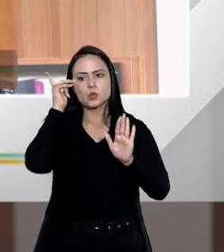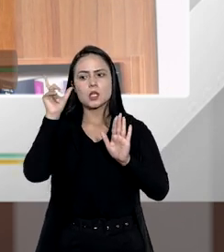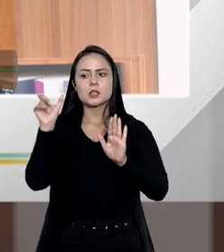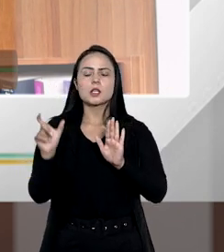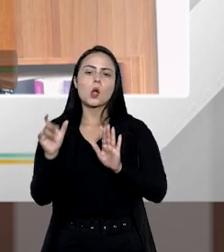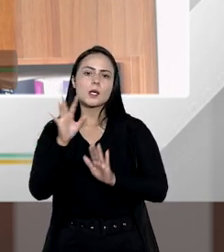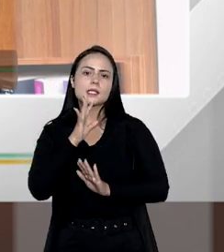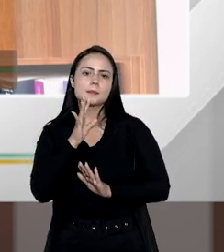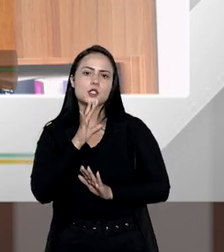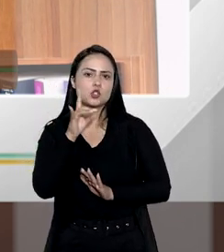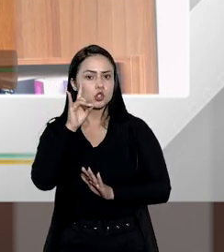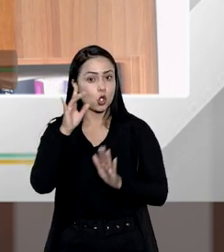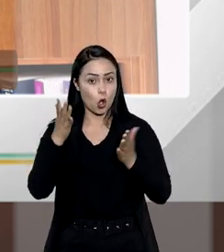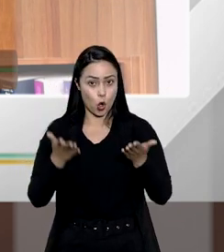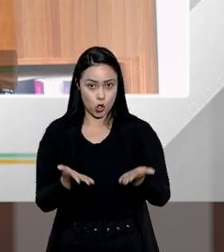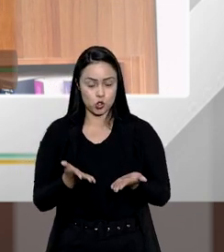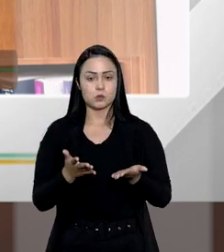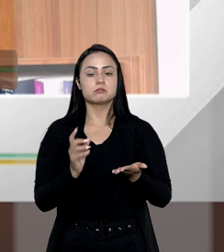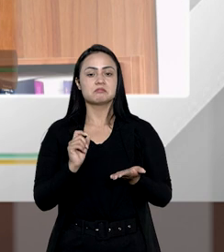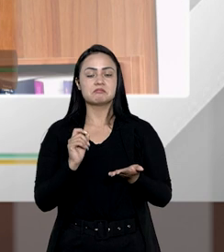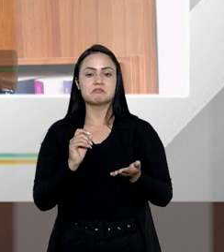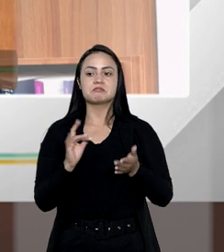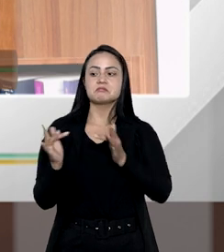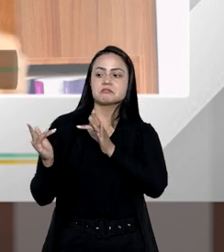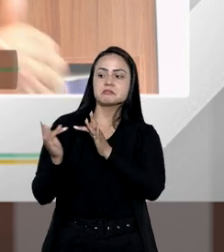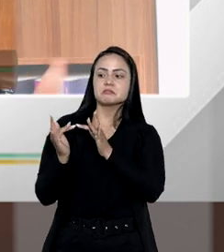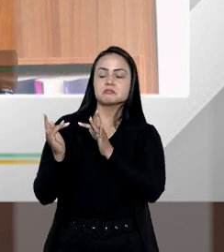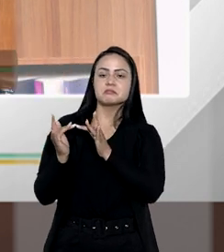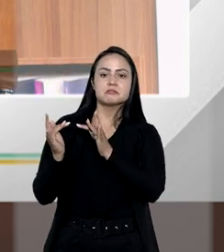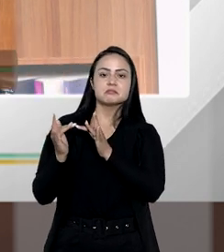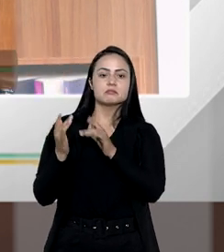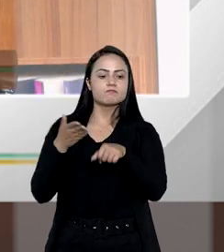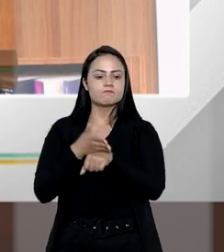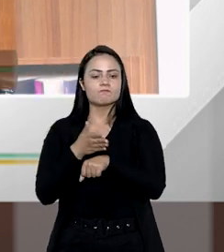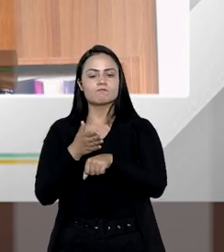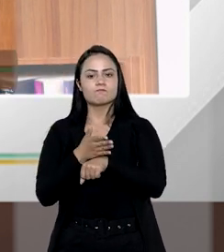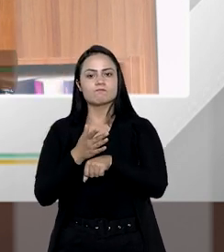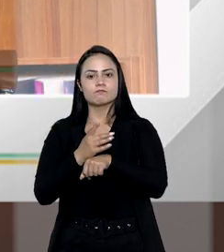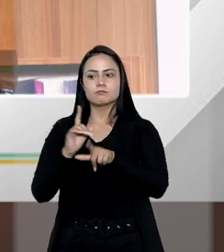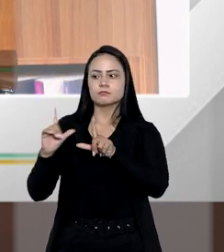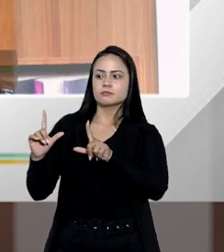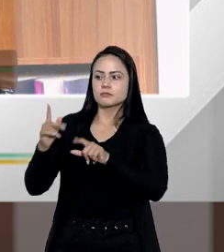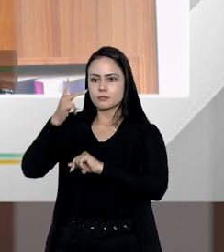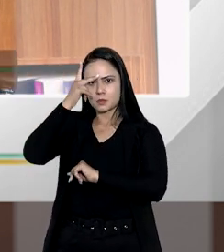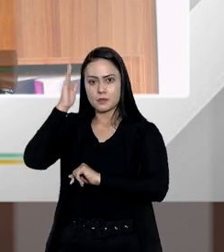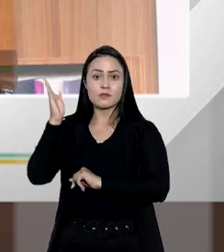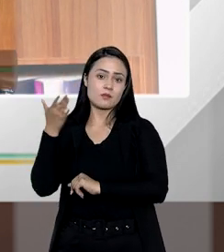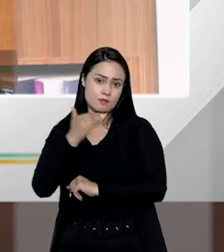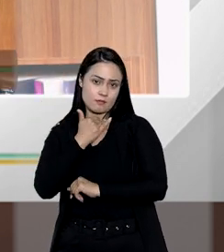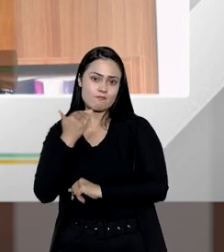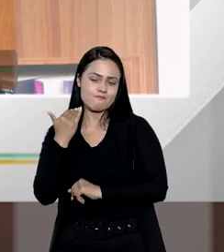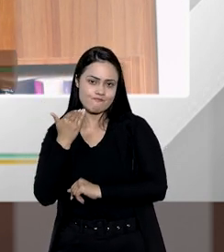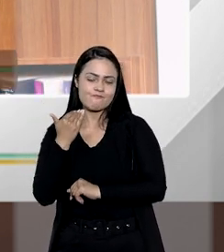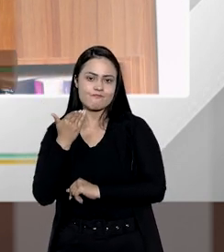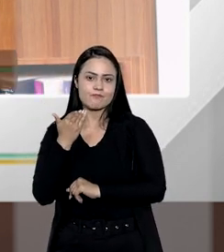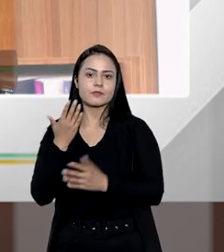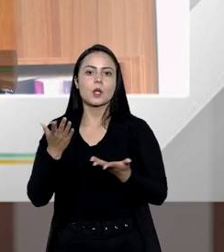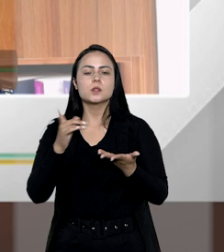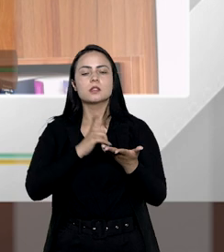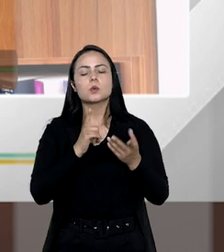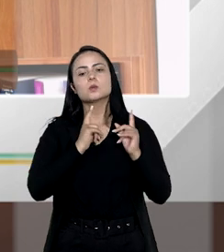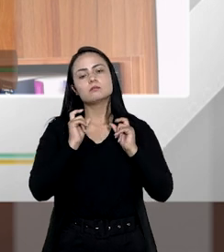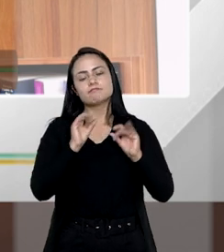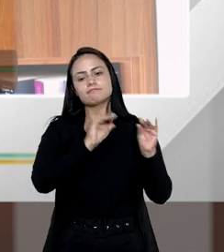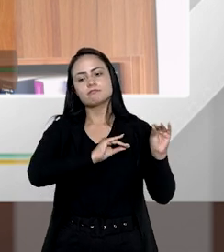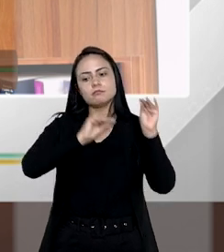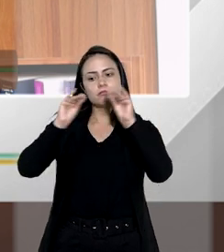tome conhecimento no dia de hoje, que foi veiculada maculando a imagem de um ascendente já falecido. Você teria